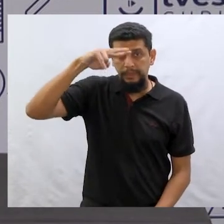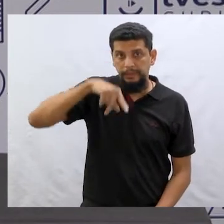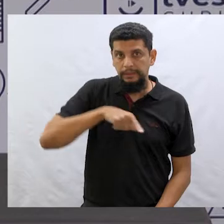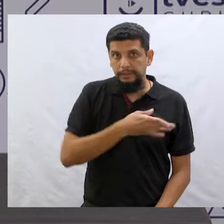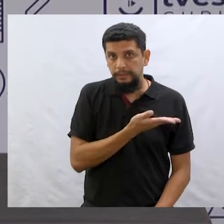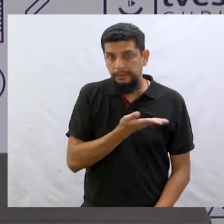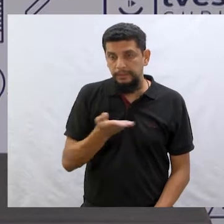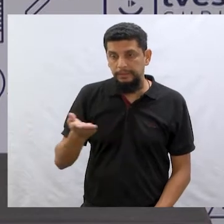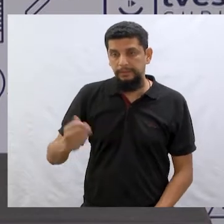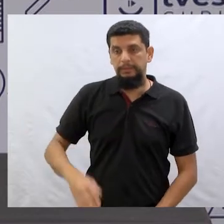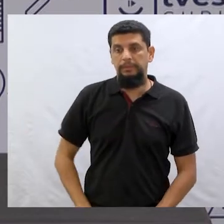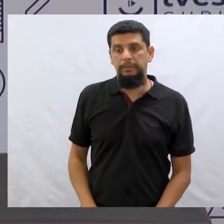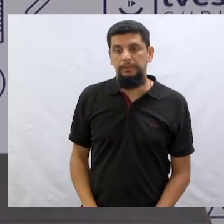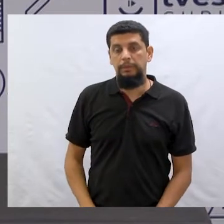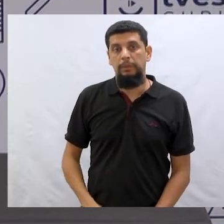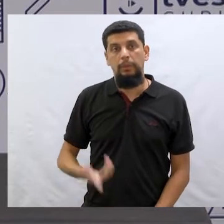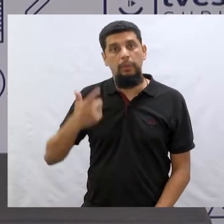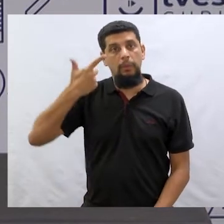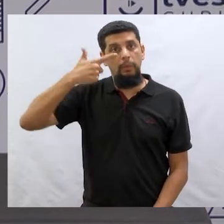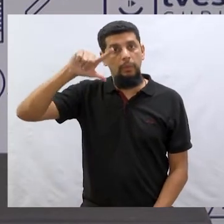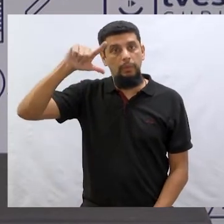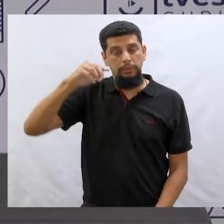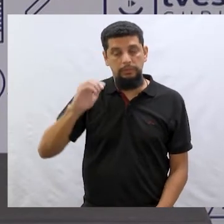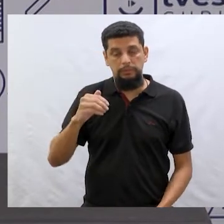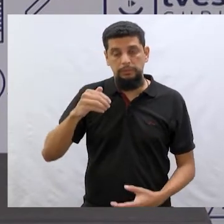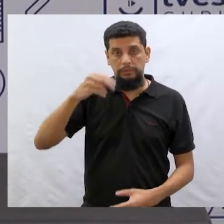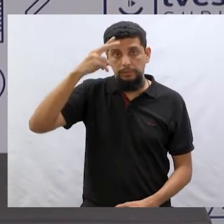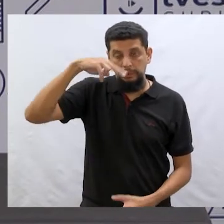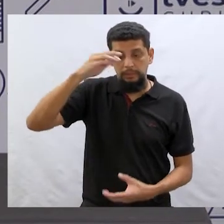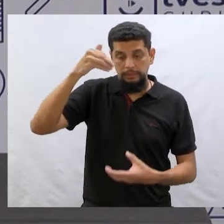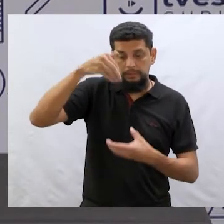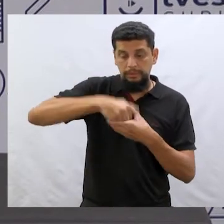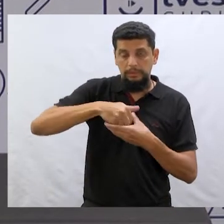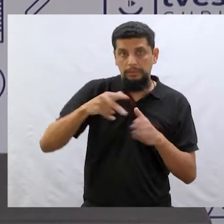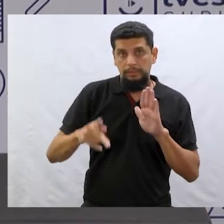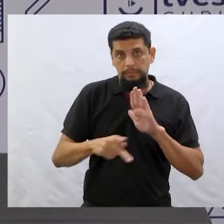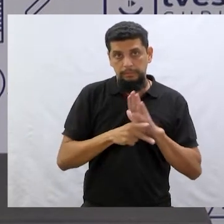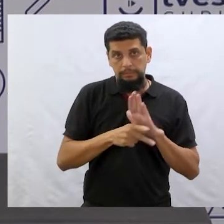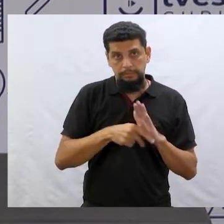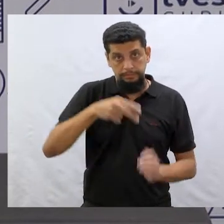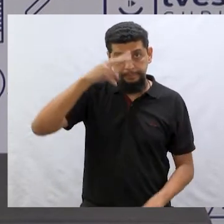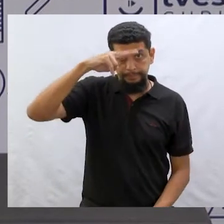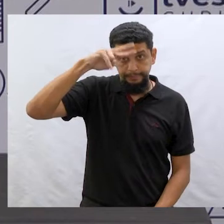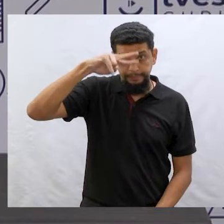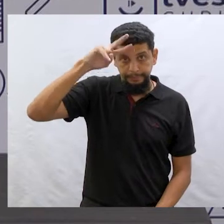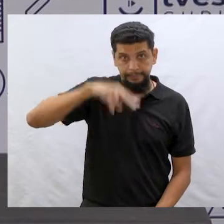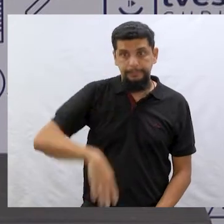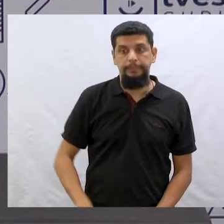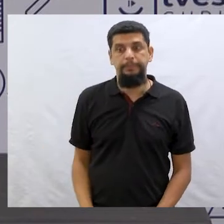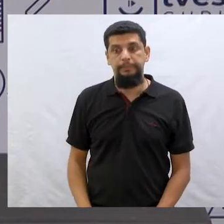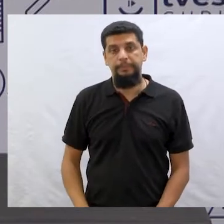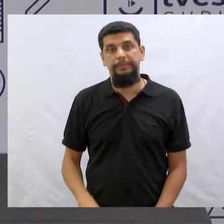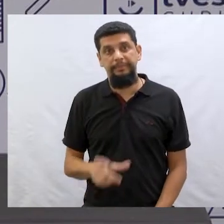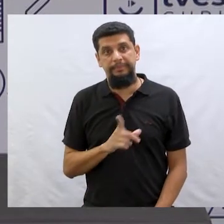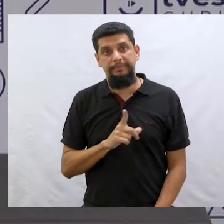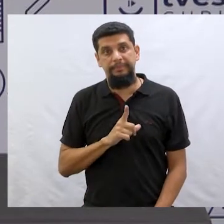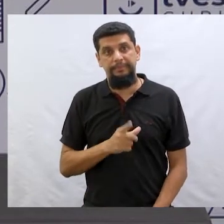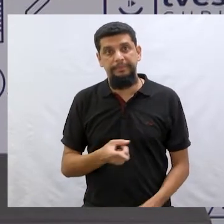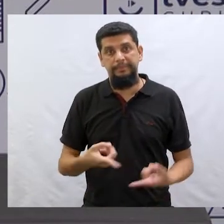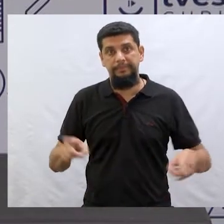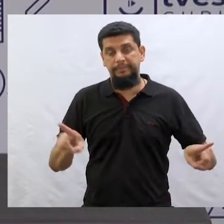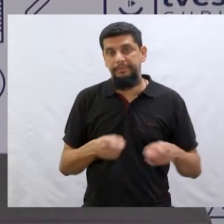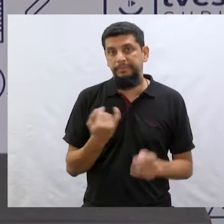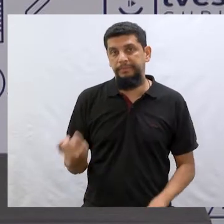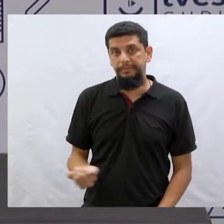estão sendo mencionadas outras histórias também. E não só histórias. Também algumas músicas.